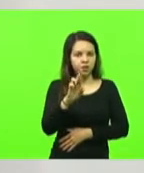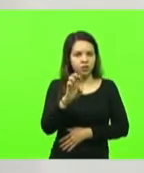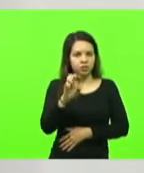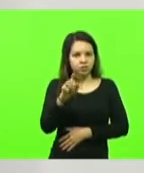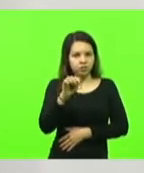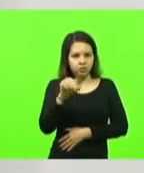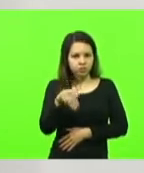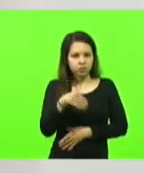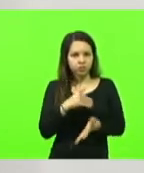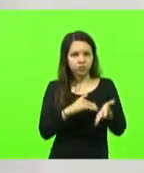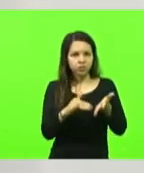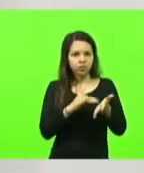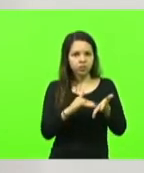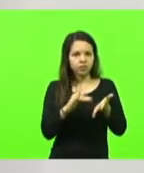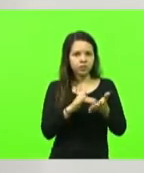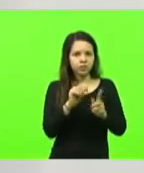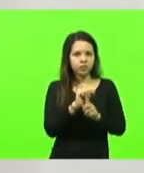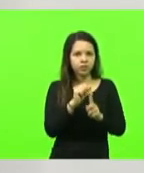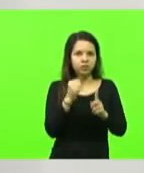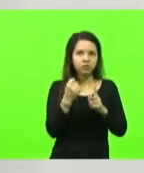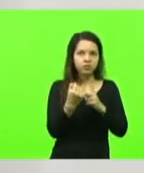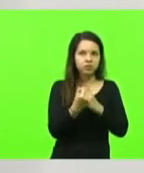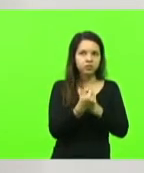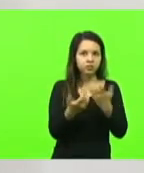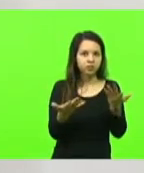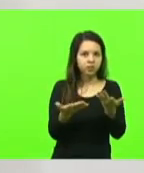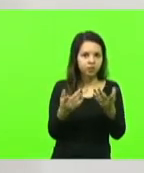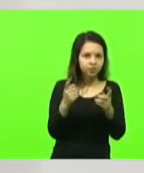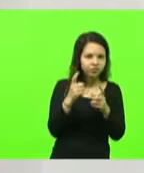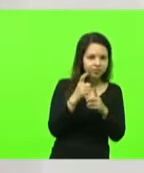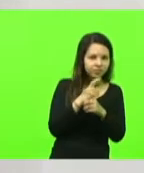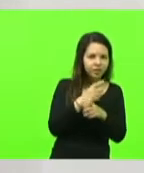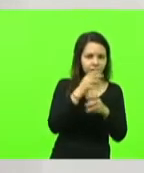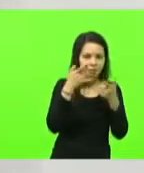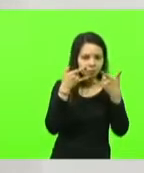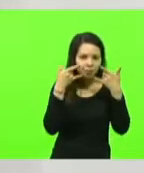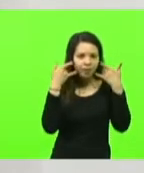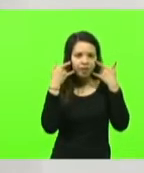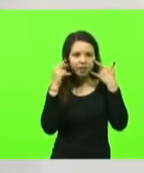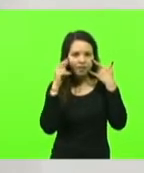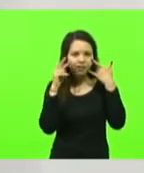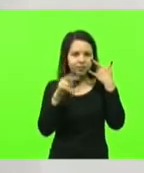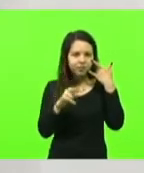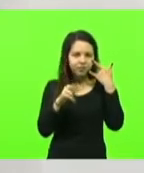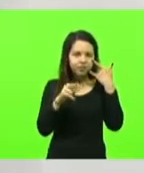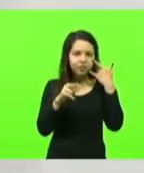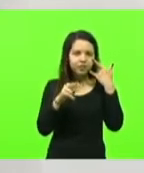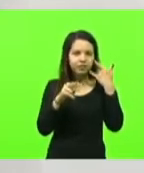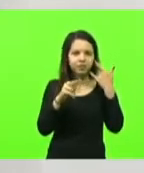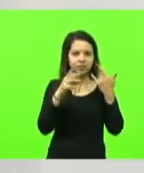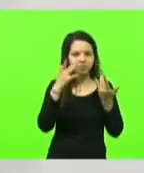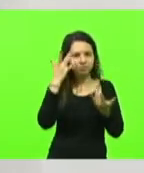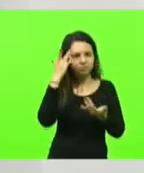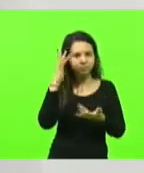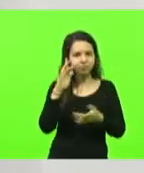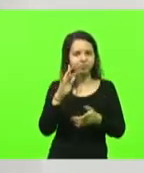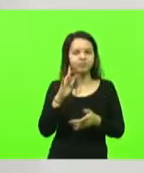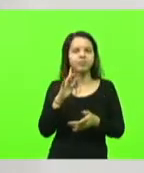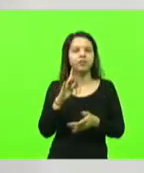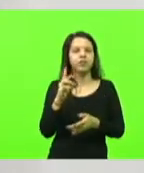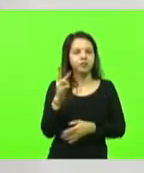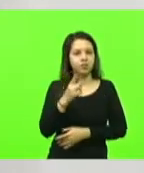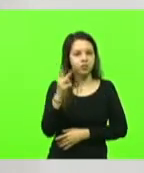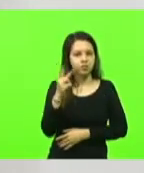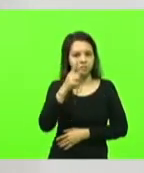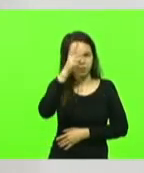Social, agora com a máscara, a tem dificuldade de ver todo mundo. A Nilce e o Eloy, vice-prefeito. Nosso vice-prefeito e a